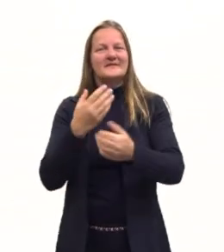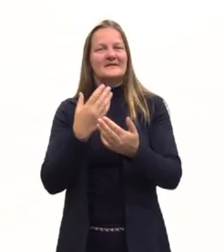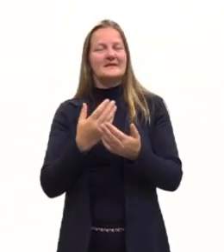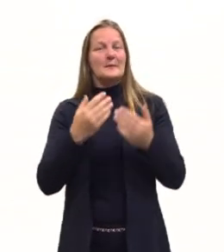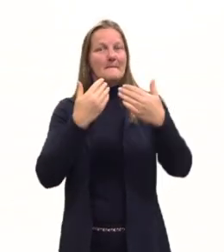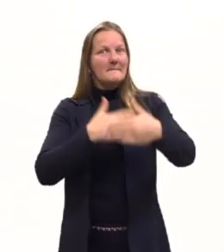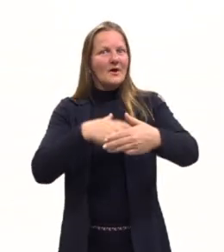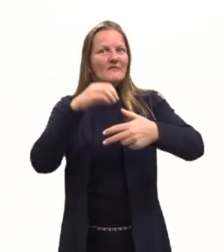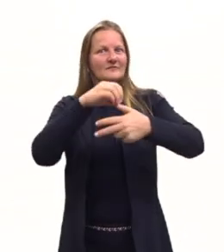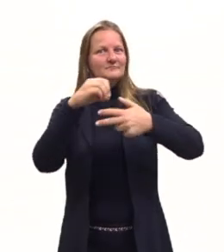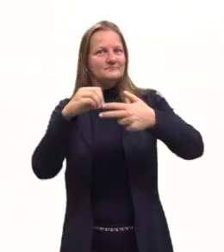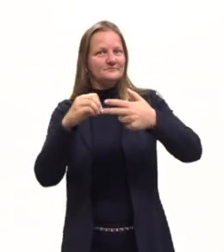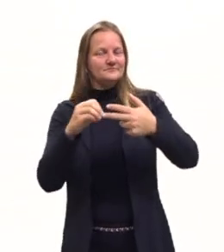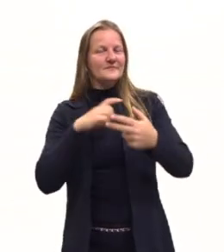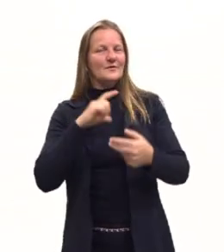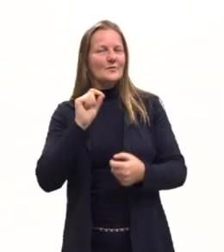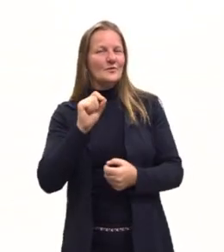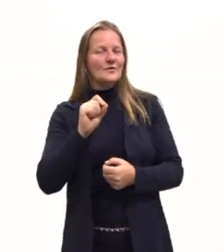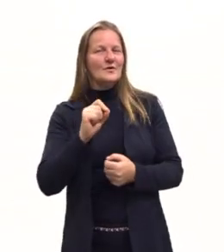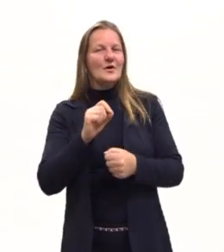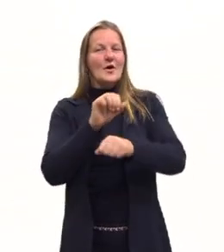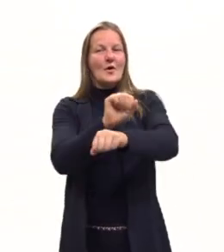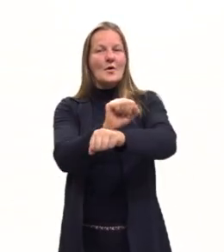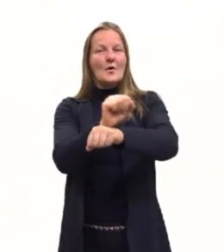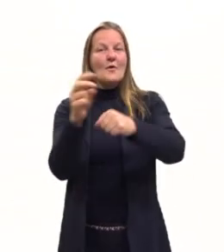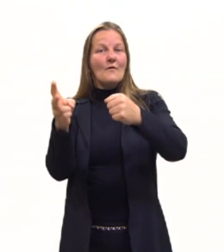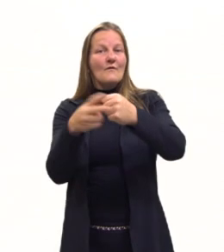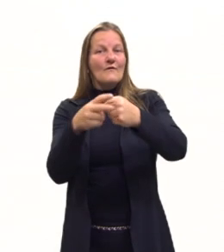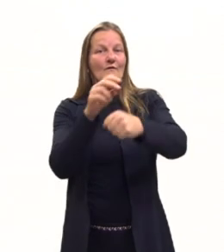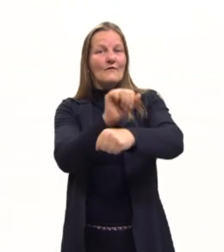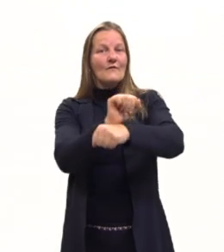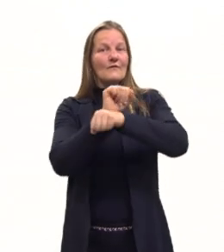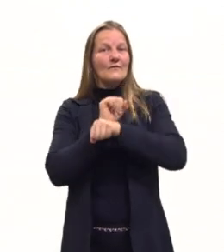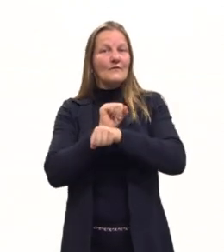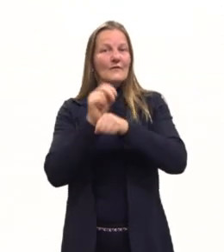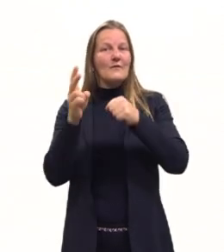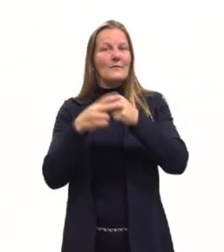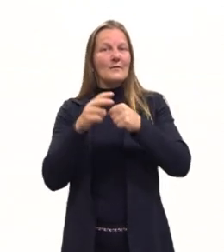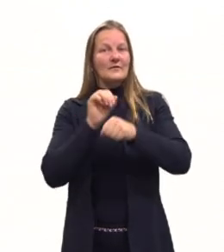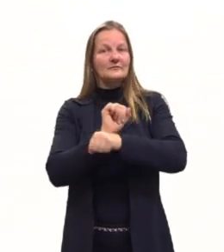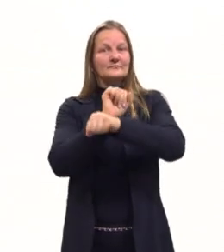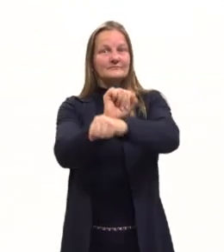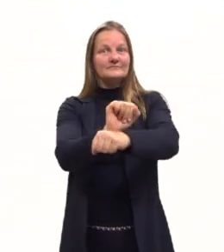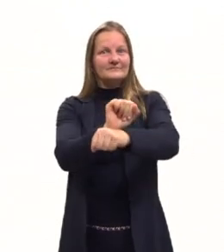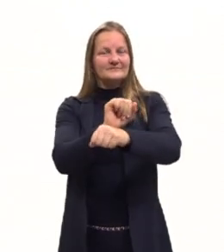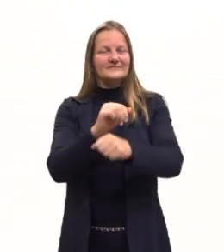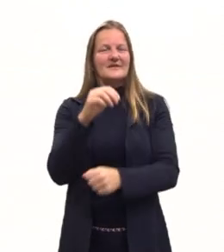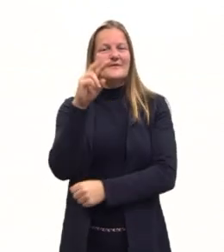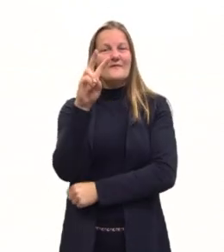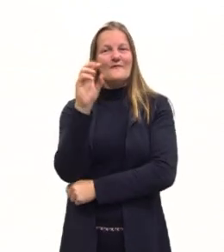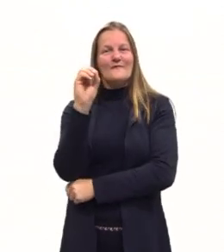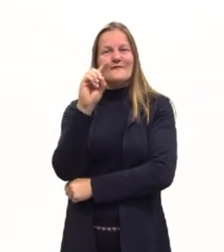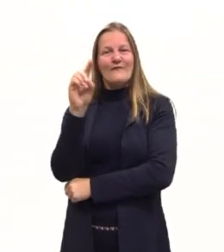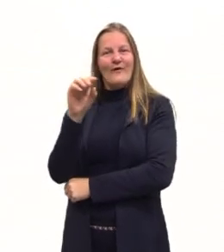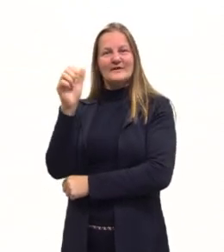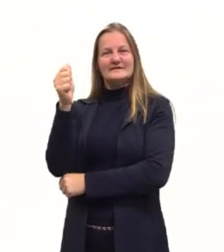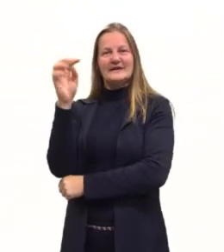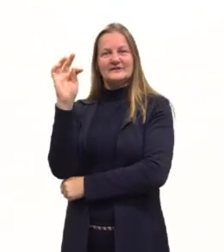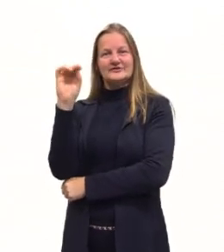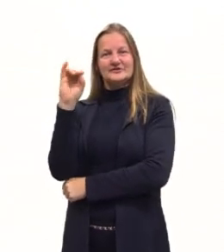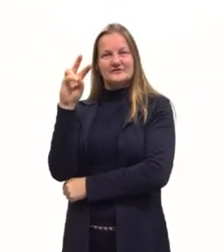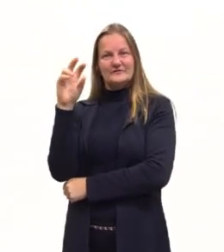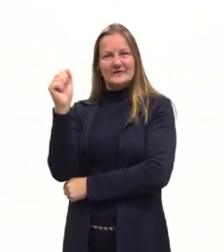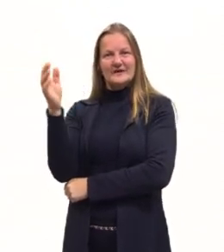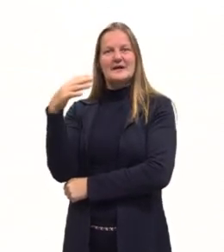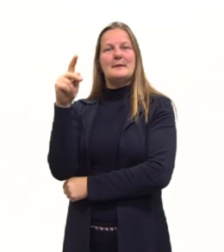provas do ENEM, que é voz ativa e voz passiva. Esse assunto também é